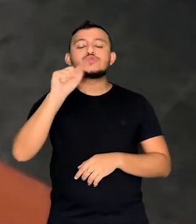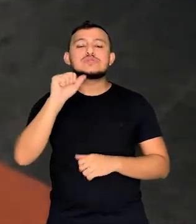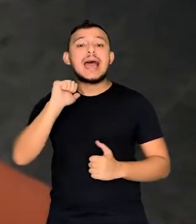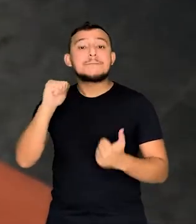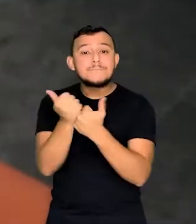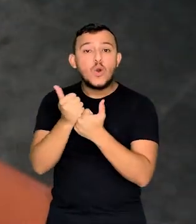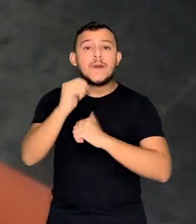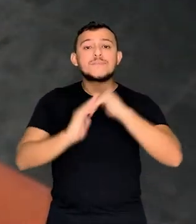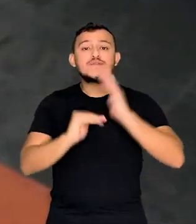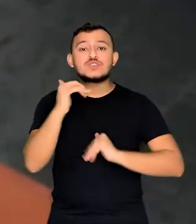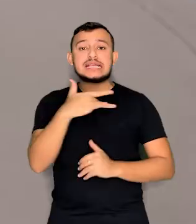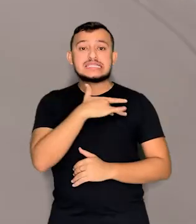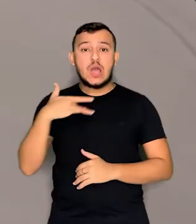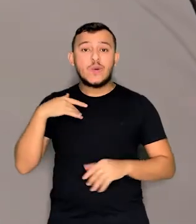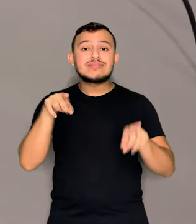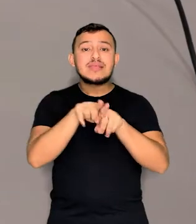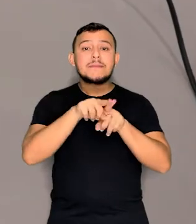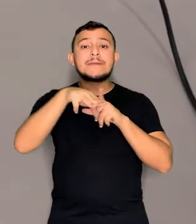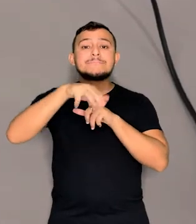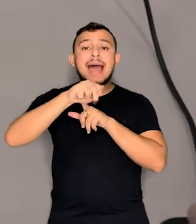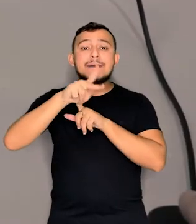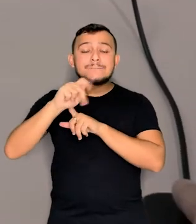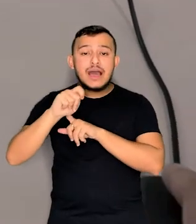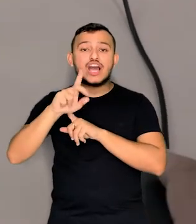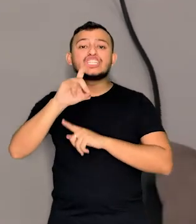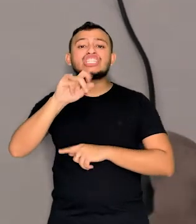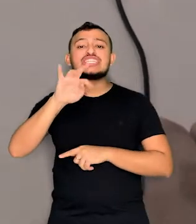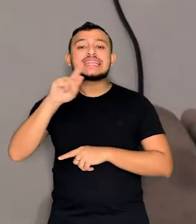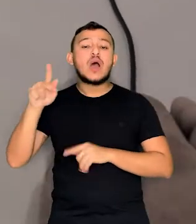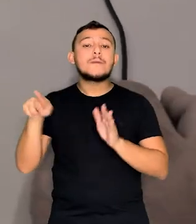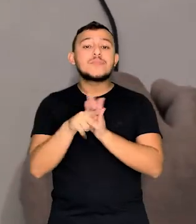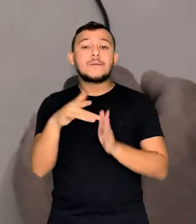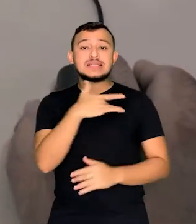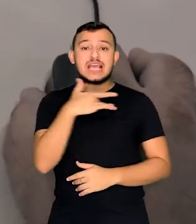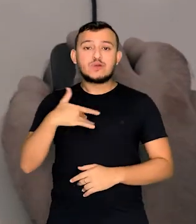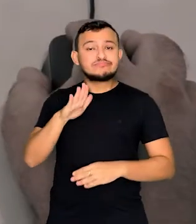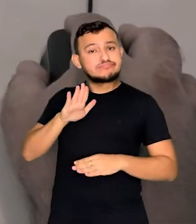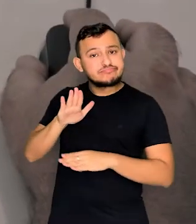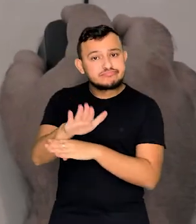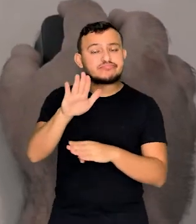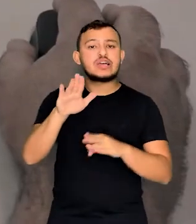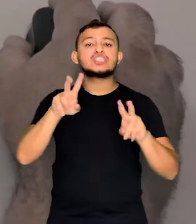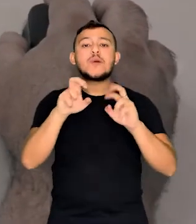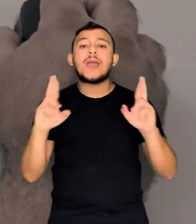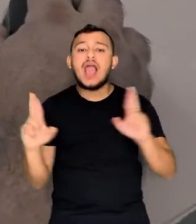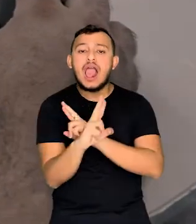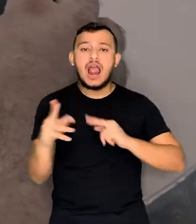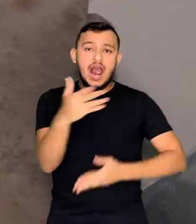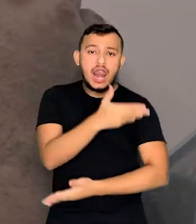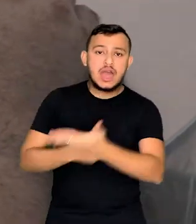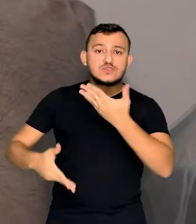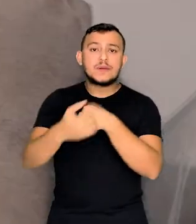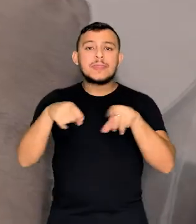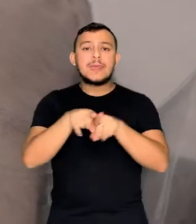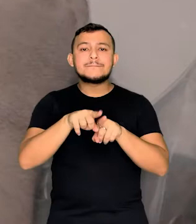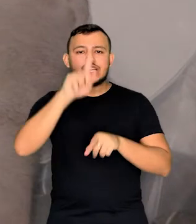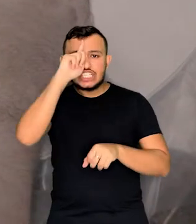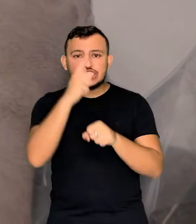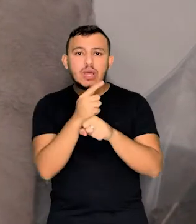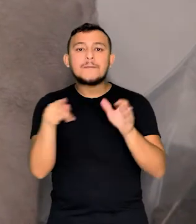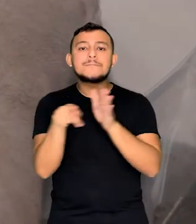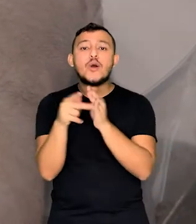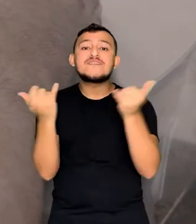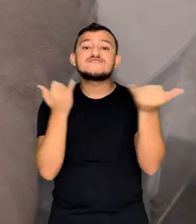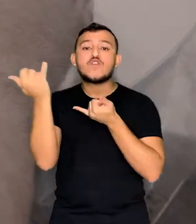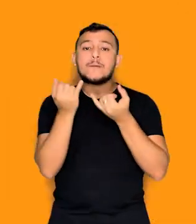profissionais da saúde. E o Mapa Digital da Saúde, que fortalece uma política digital de relacionamento e gestão